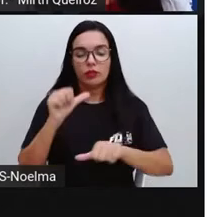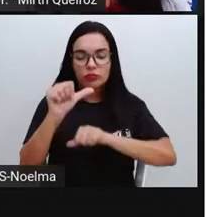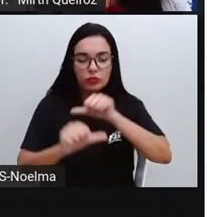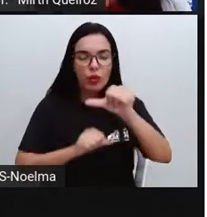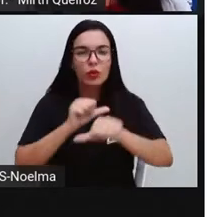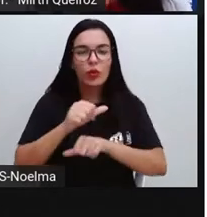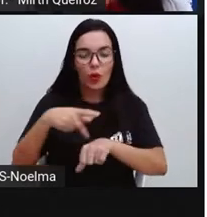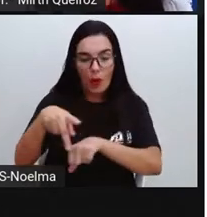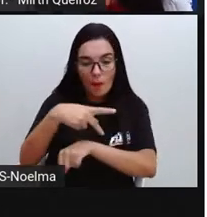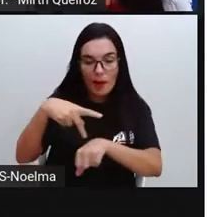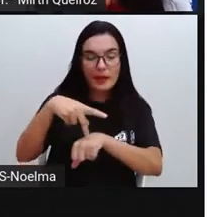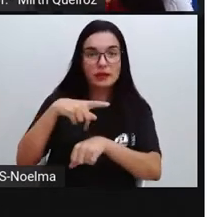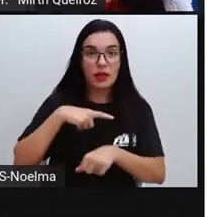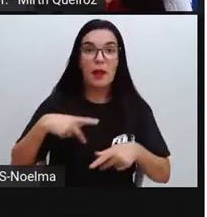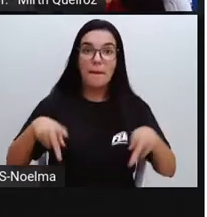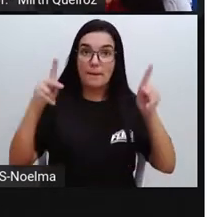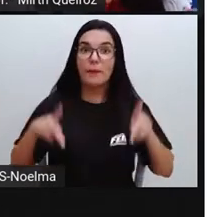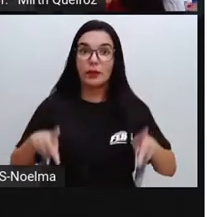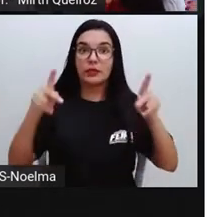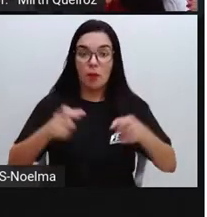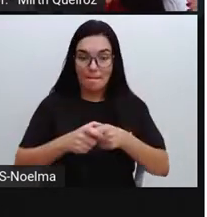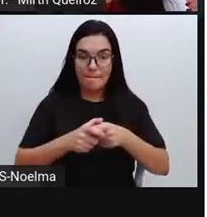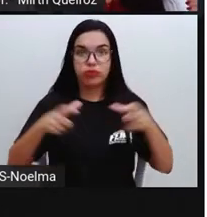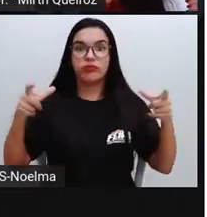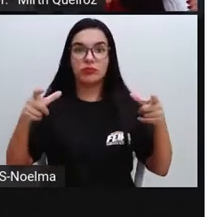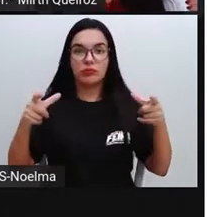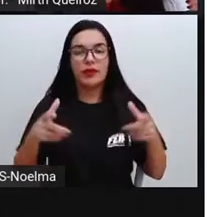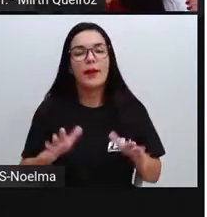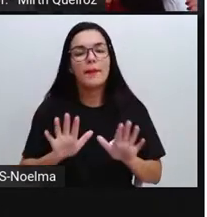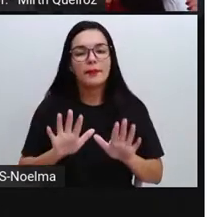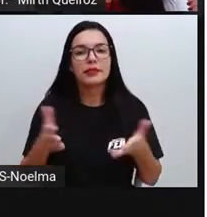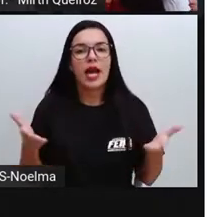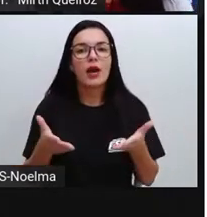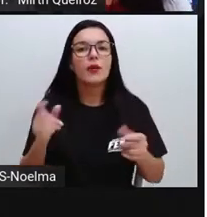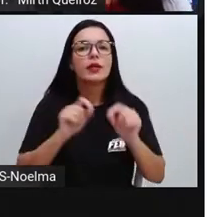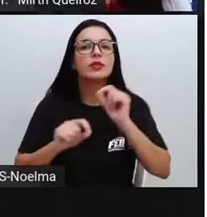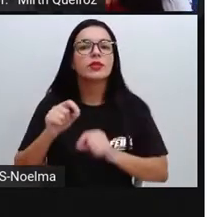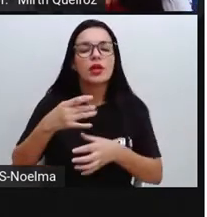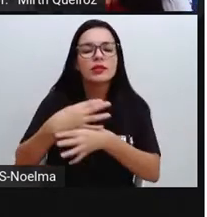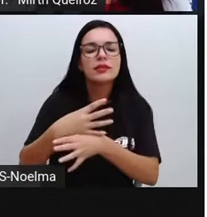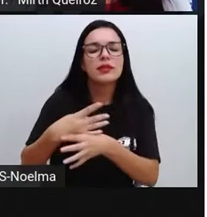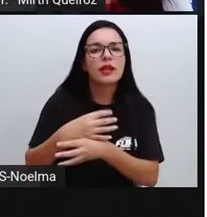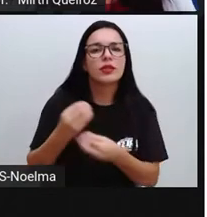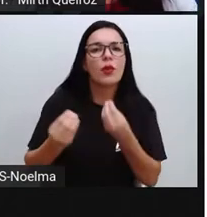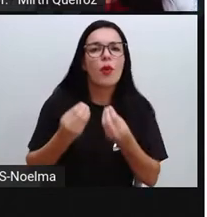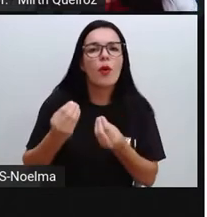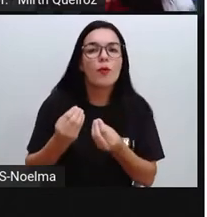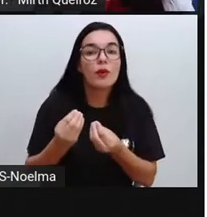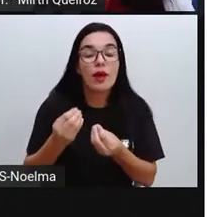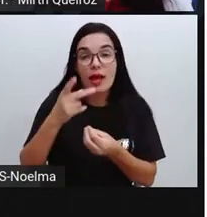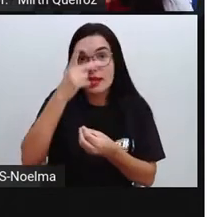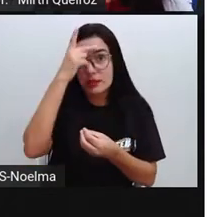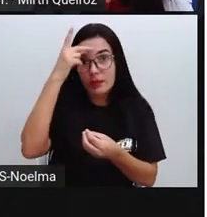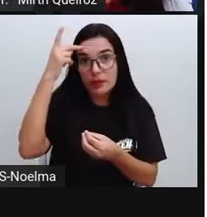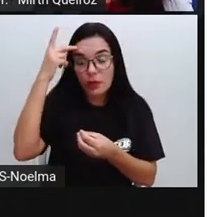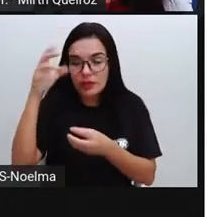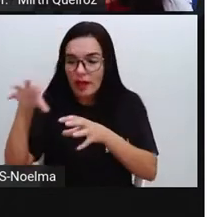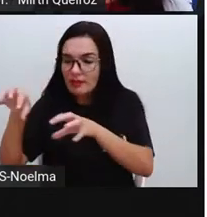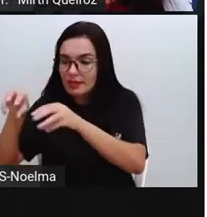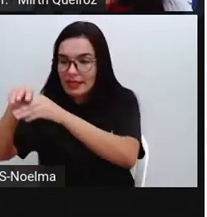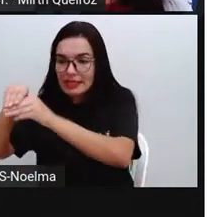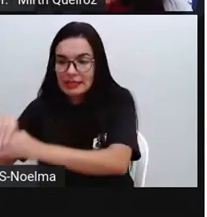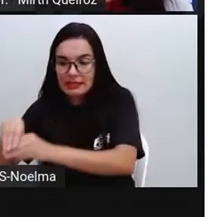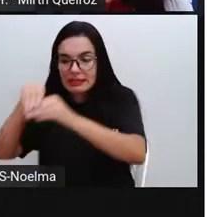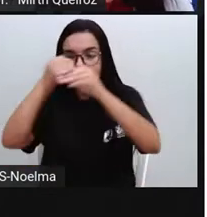mais populoso, mas a gente está indo aí mais para o lado da urbanização, que é quando as pessoas saem das zonas